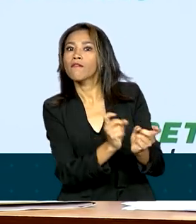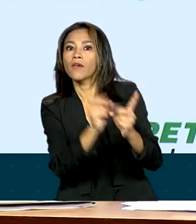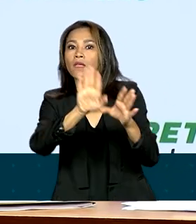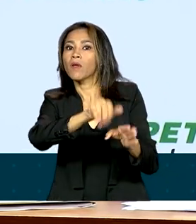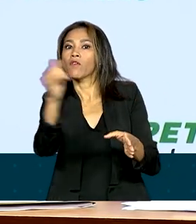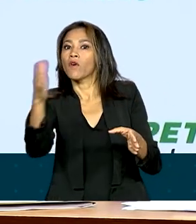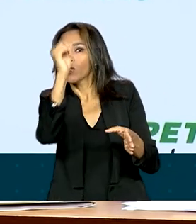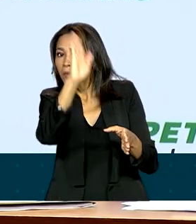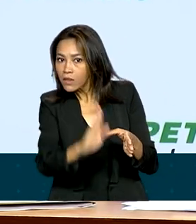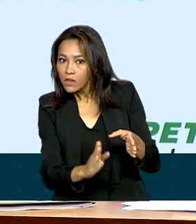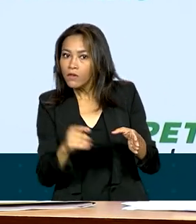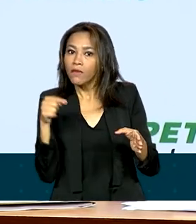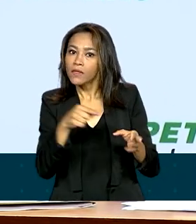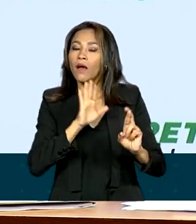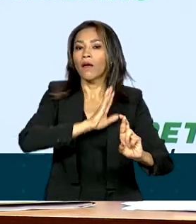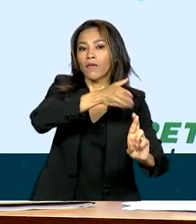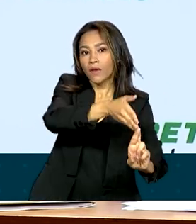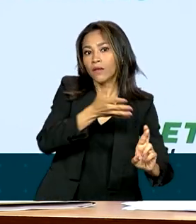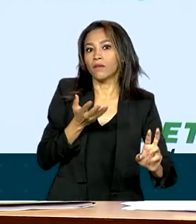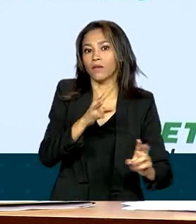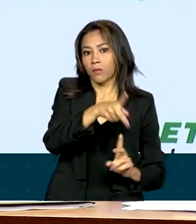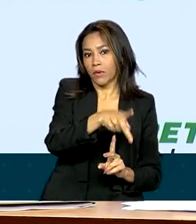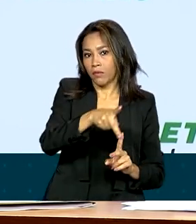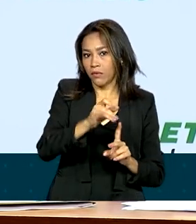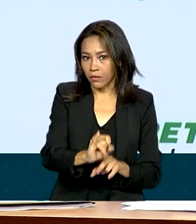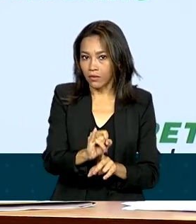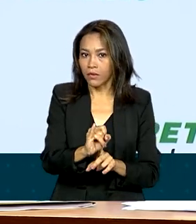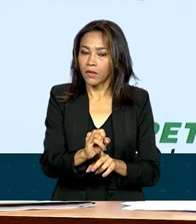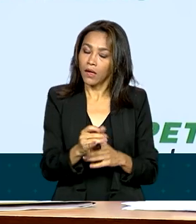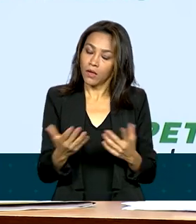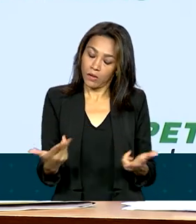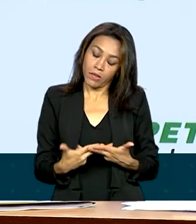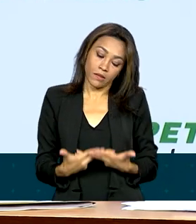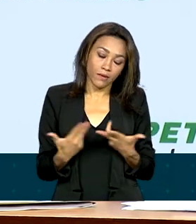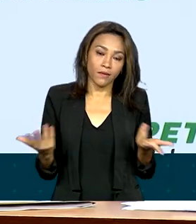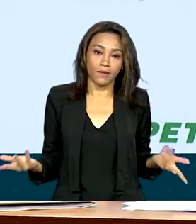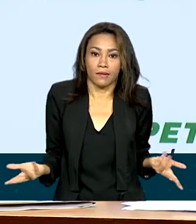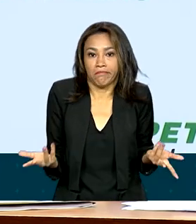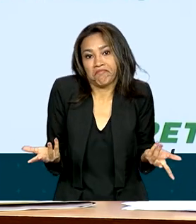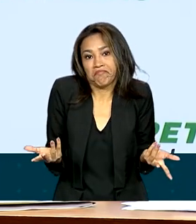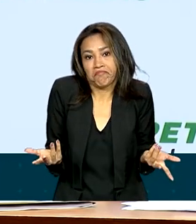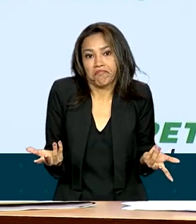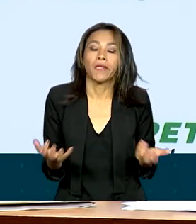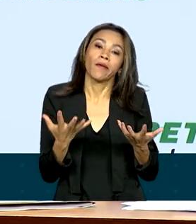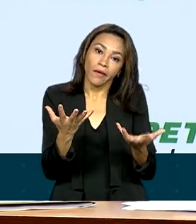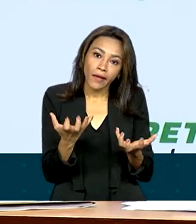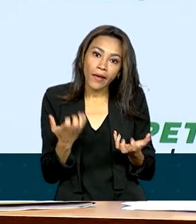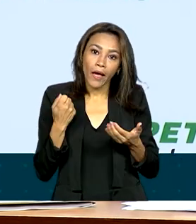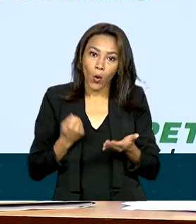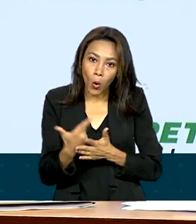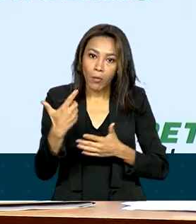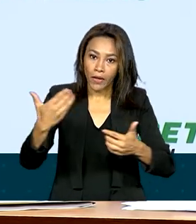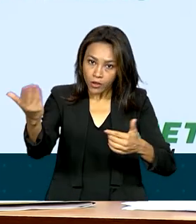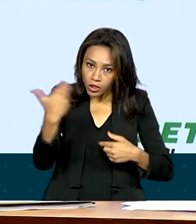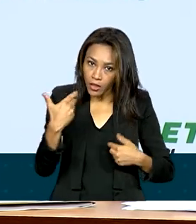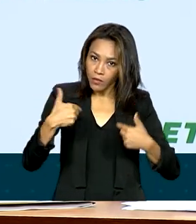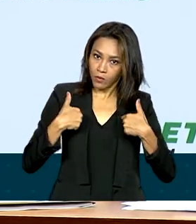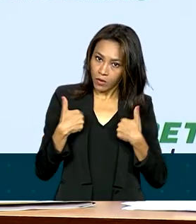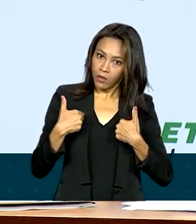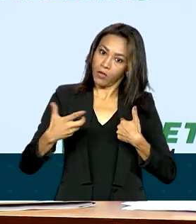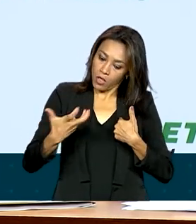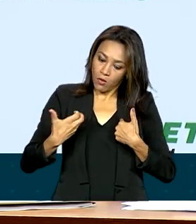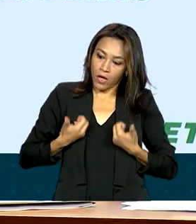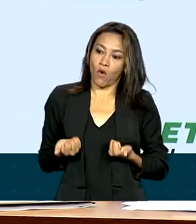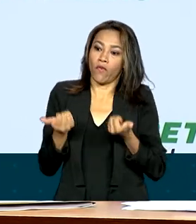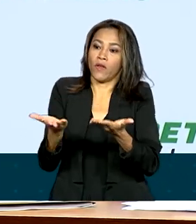o preço do importador ou a pessoa que estiver importando. Paciência. Agora, quem quiser comprar de mim e eu tiver para oferecer